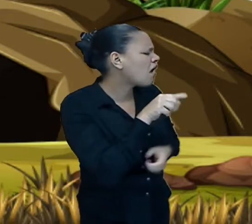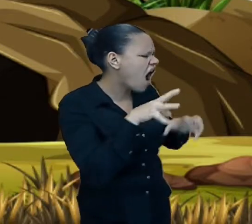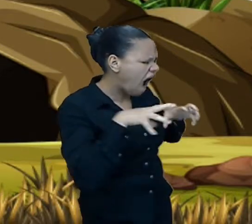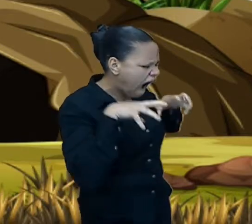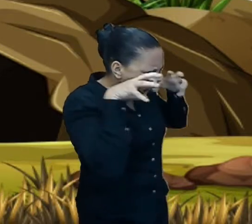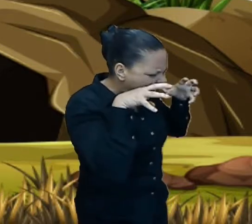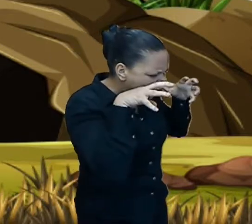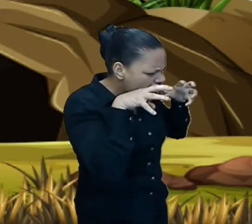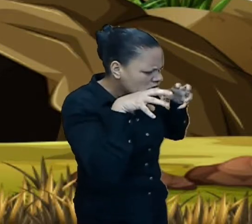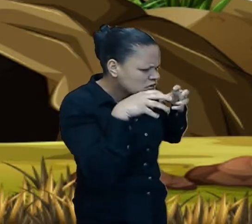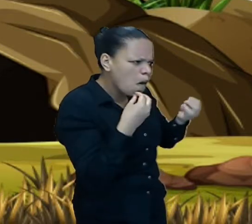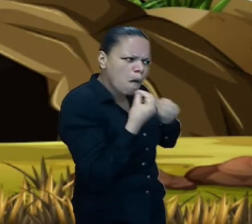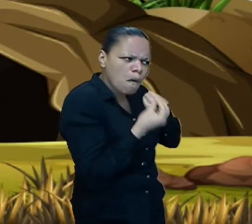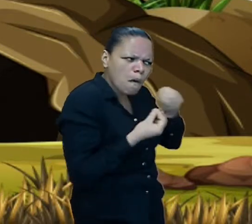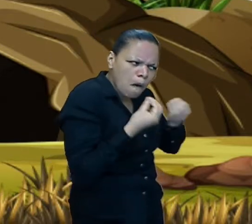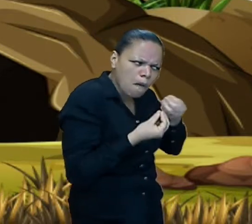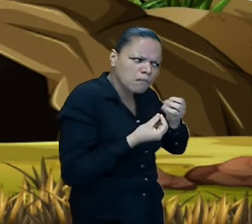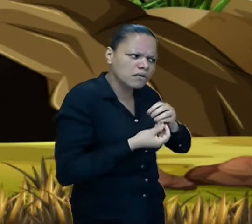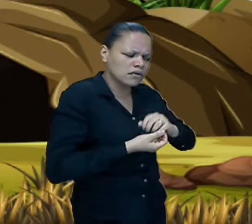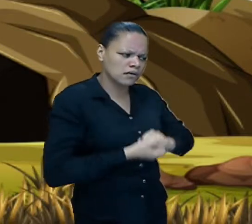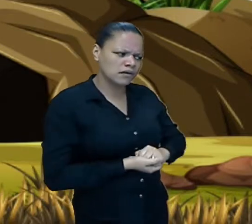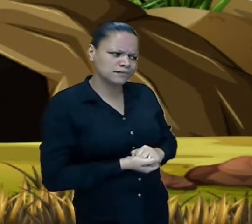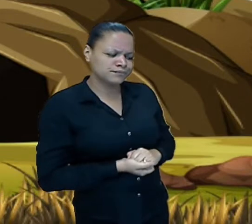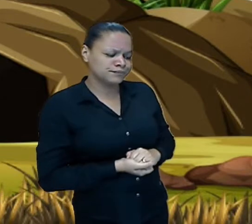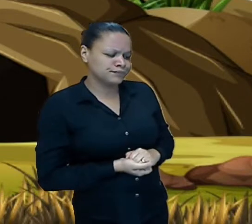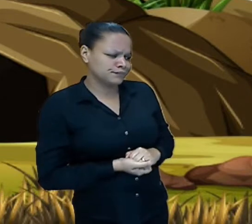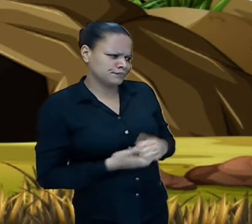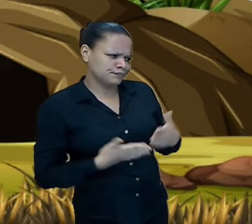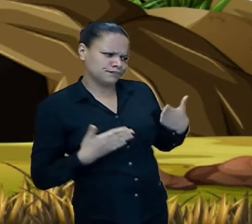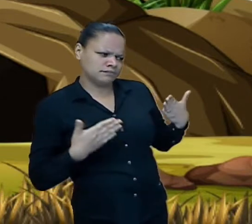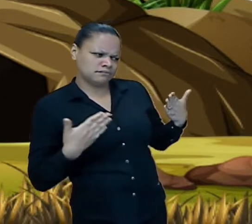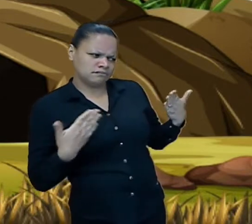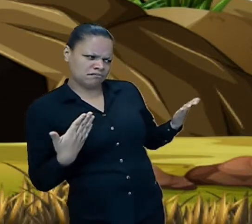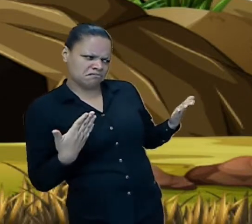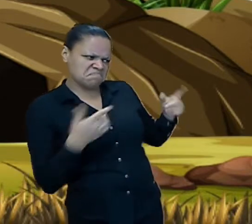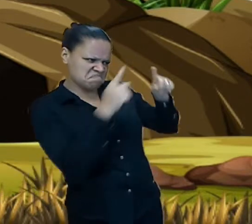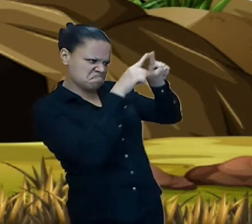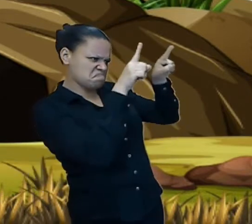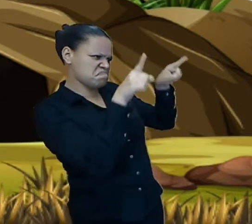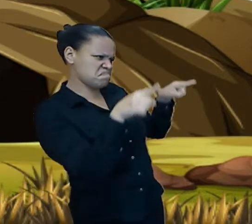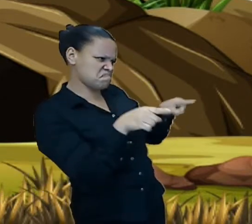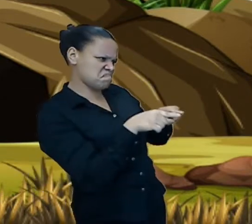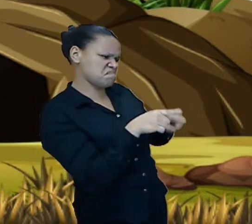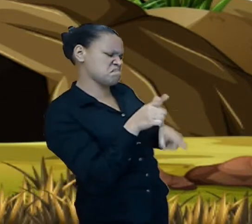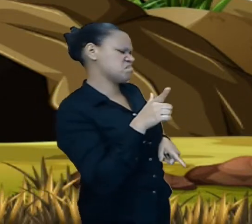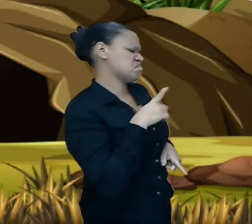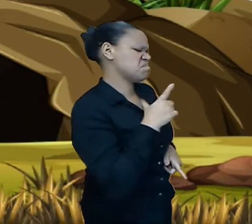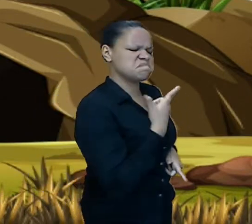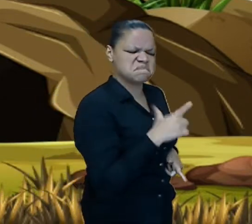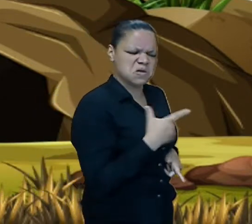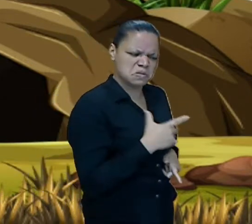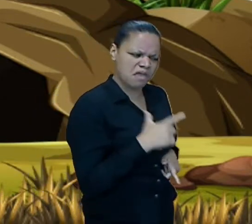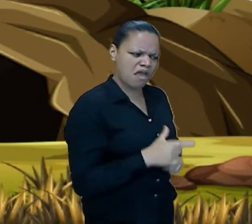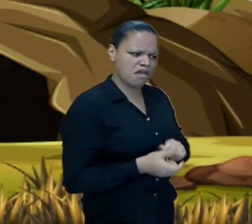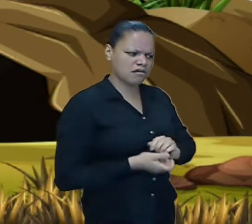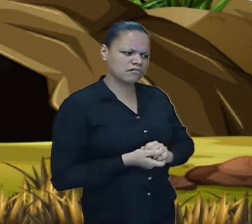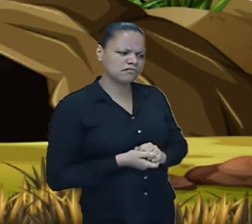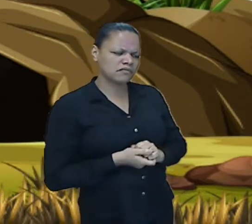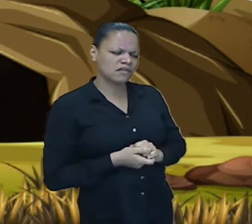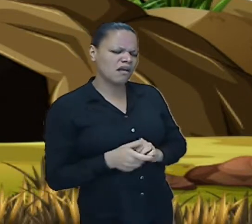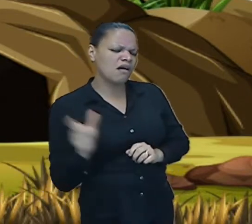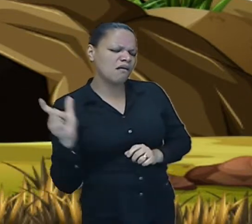monstruoso? Não está aqui nenhuma placa. Por acaso você tem aí